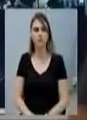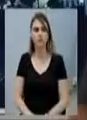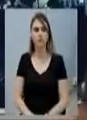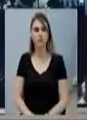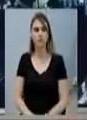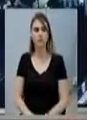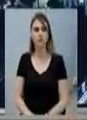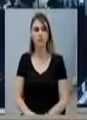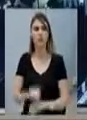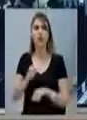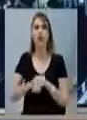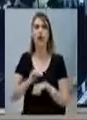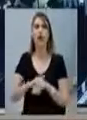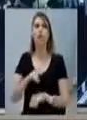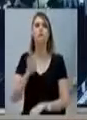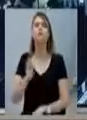A culpa era de quem?